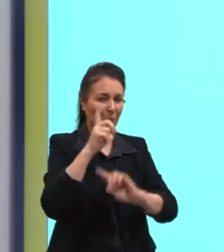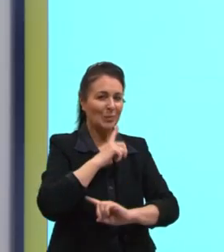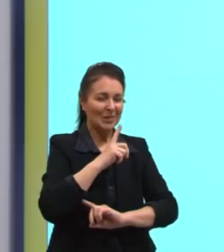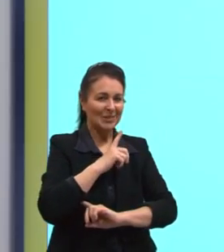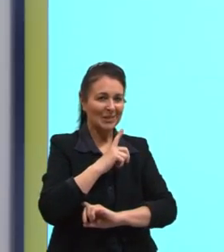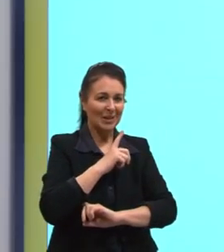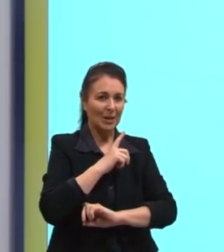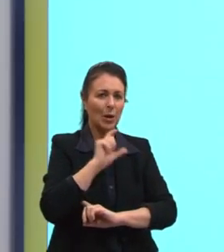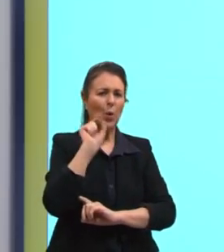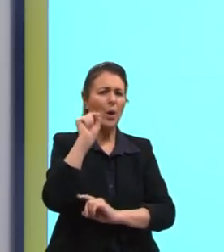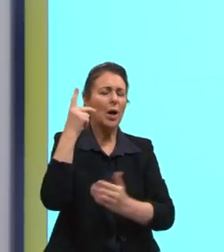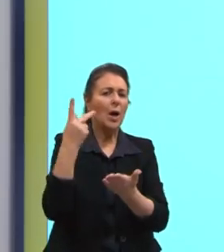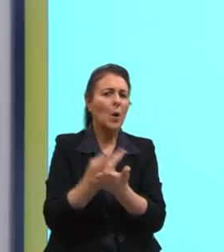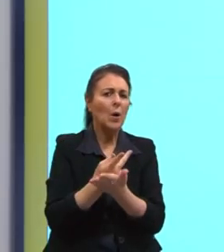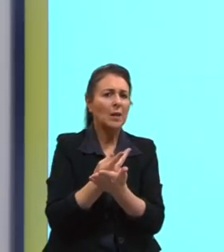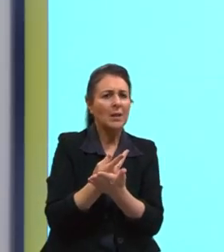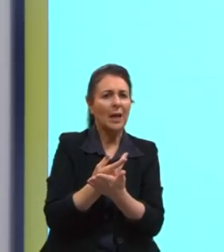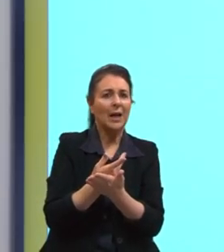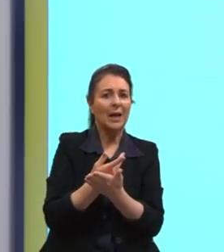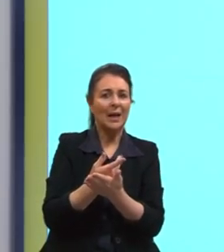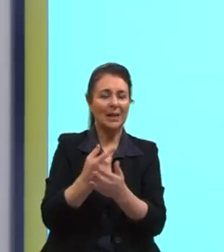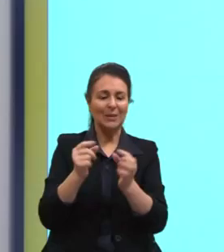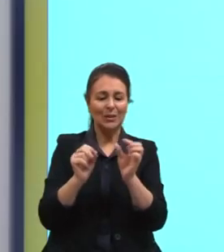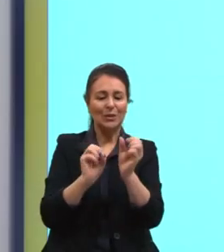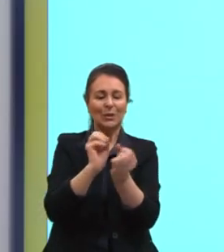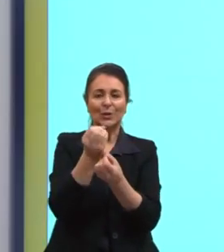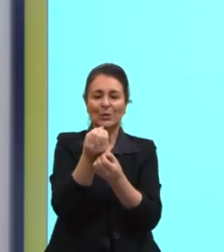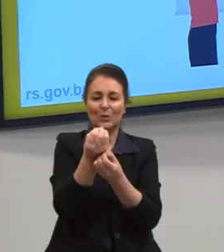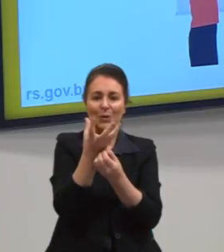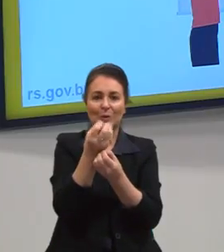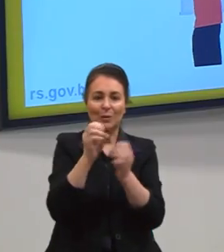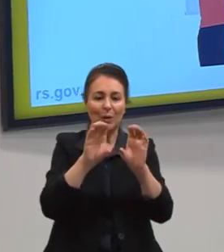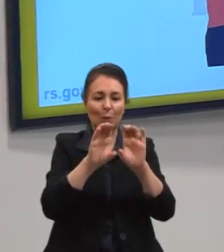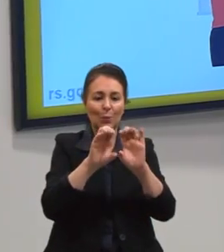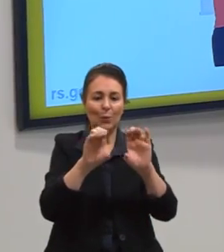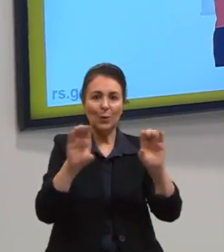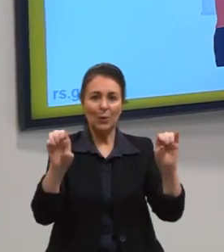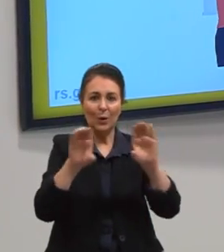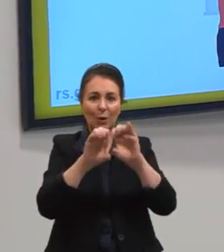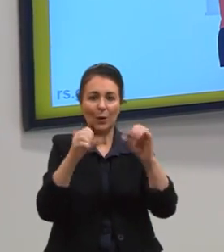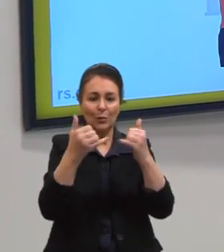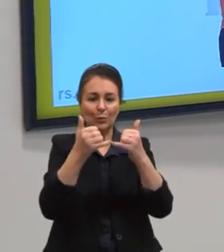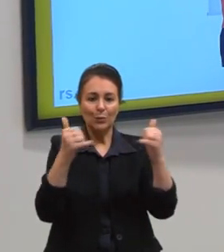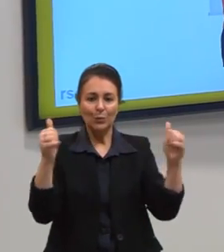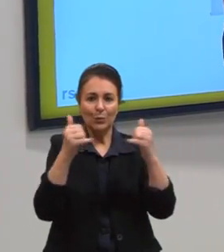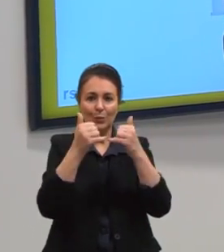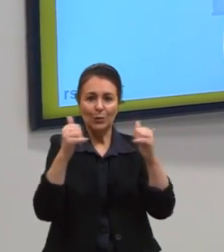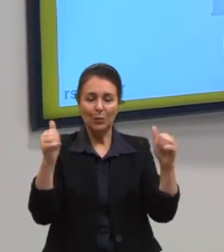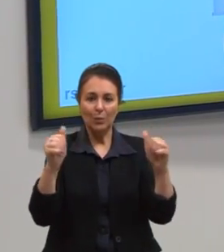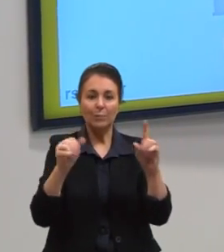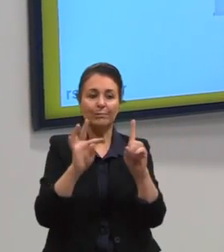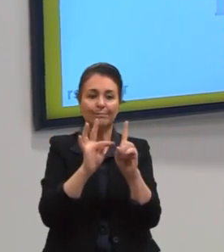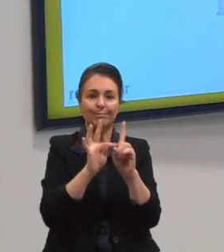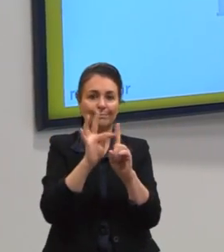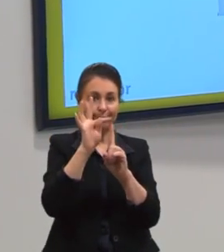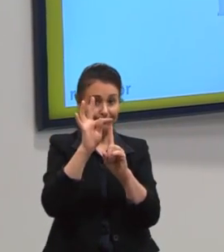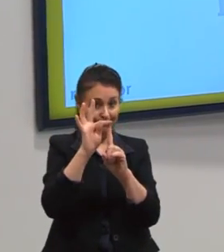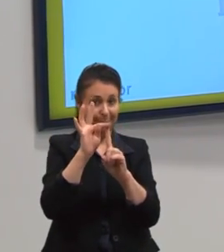E isso aqui o que acontece? Quando ele coloca, passa a corrente elétrica aqui, aumenta também a temperatura.